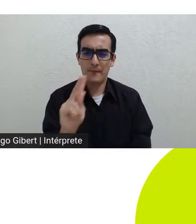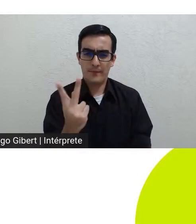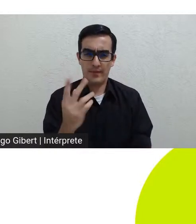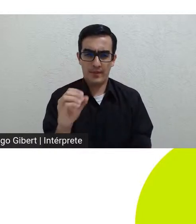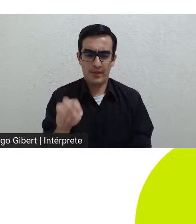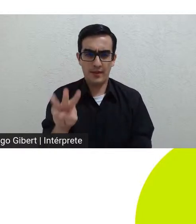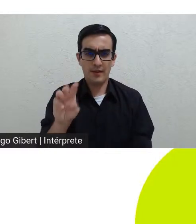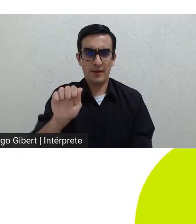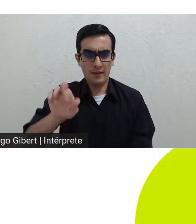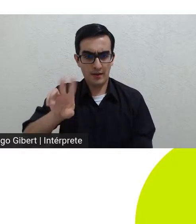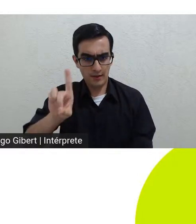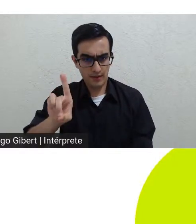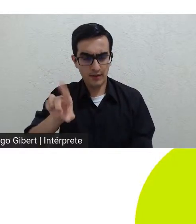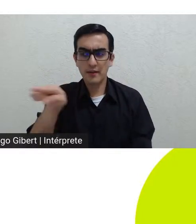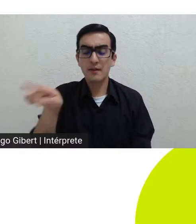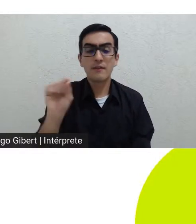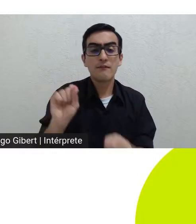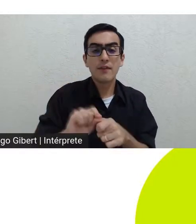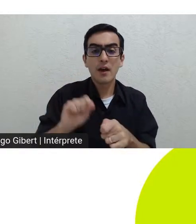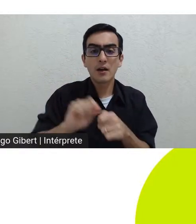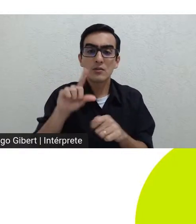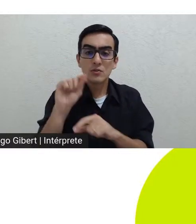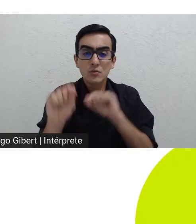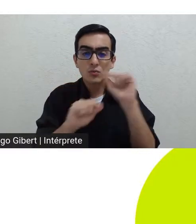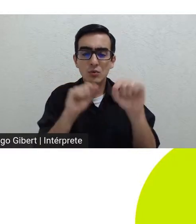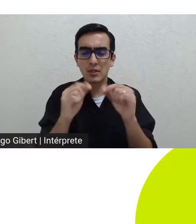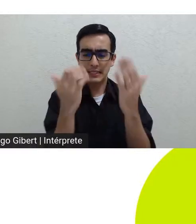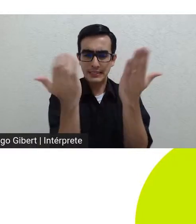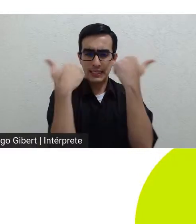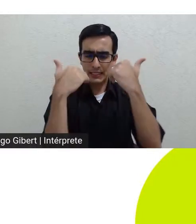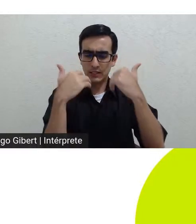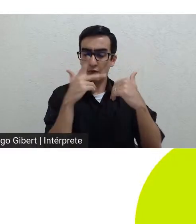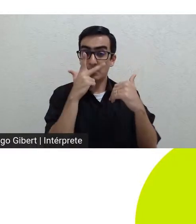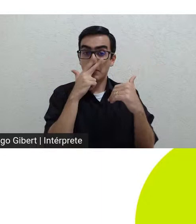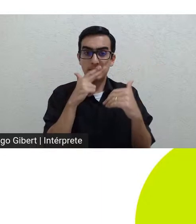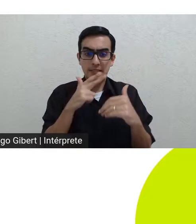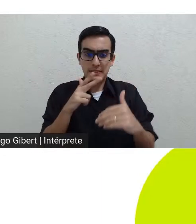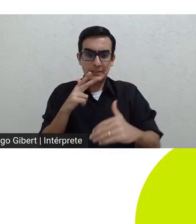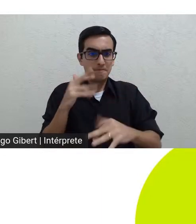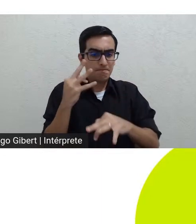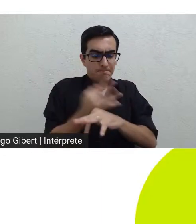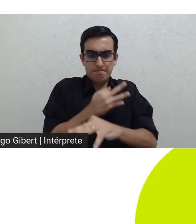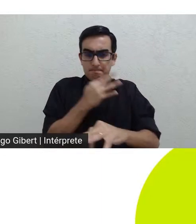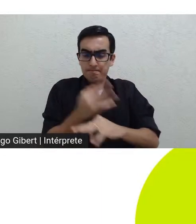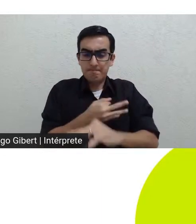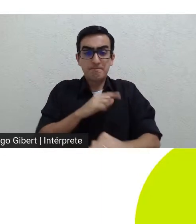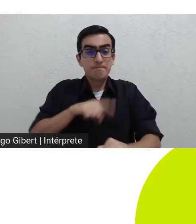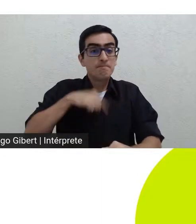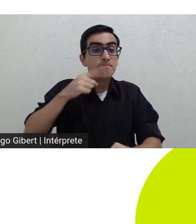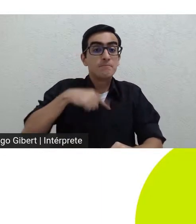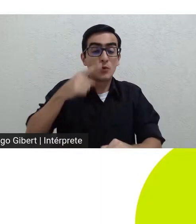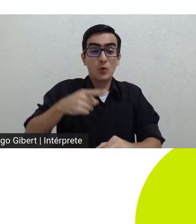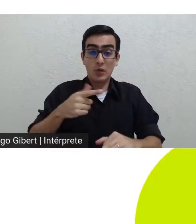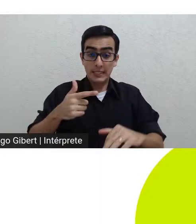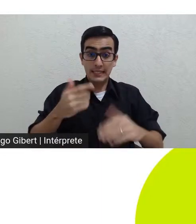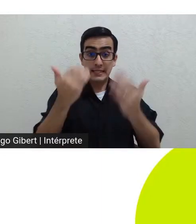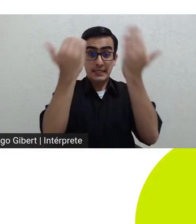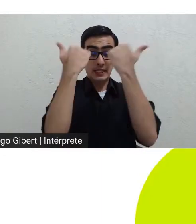impulso cego buscando conteúdos capazes de preencher uma forma vazia